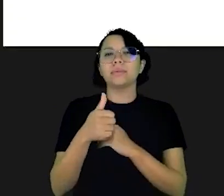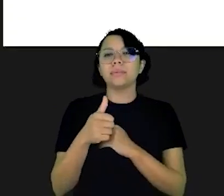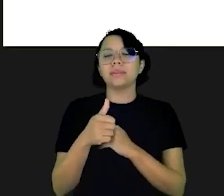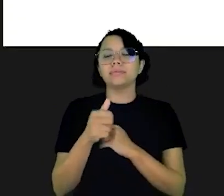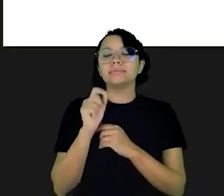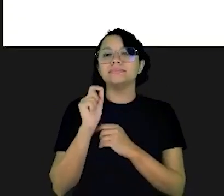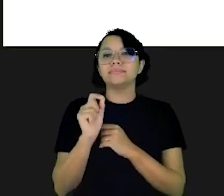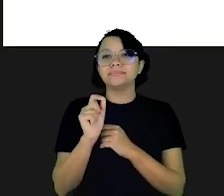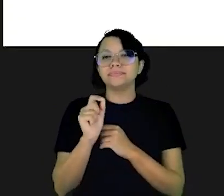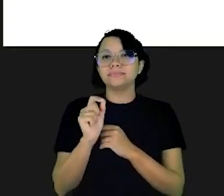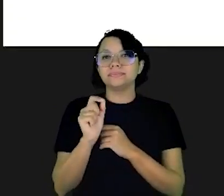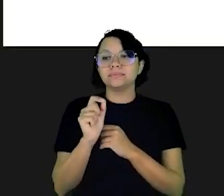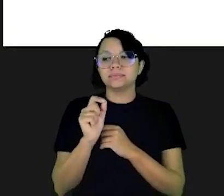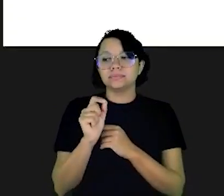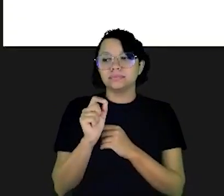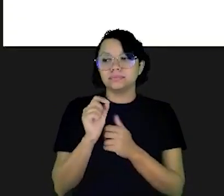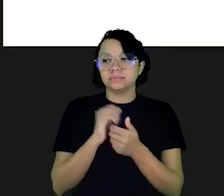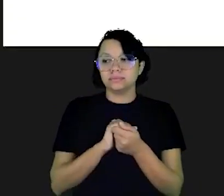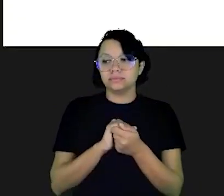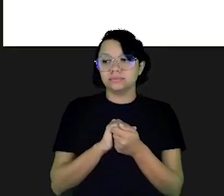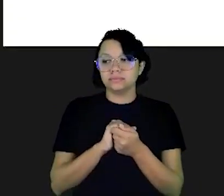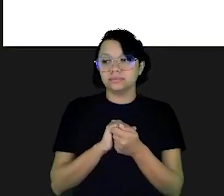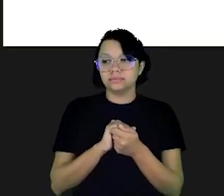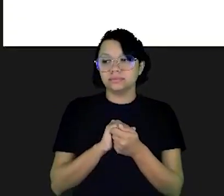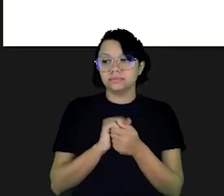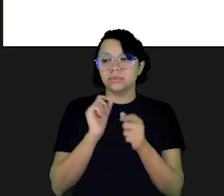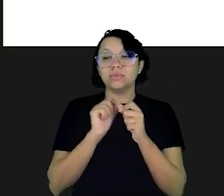partes. A primeira pergunta que eu faço é